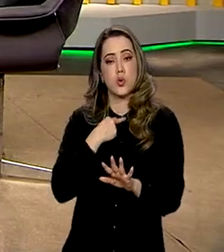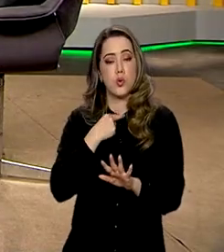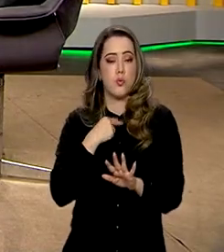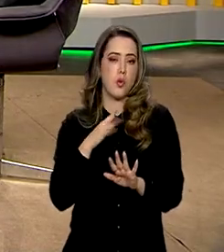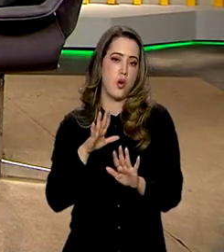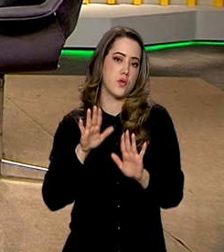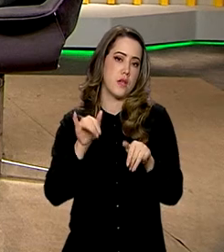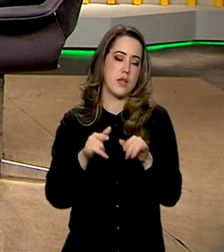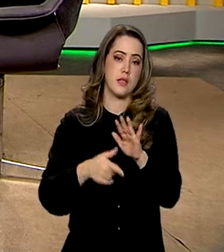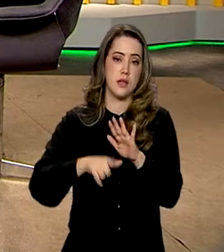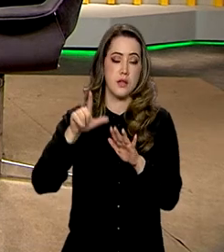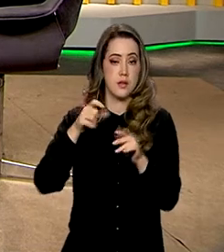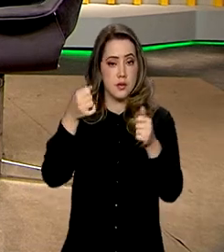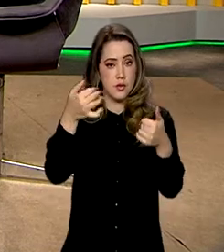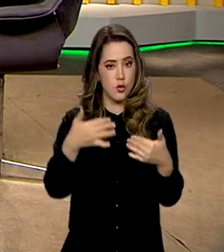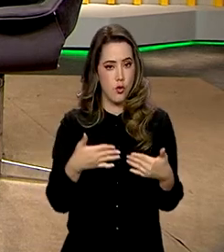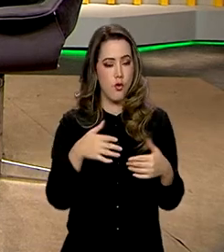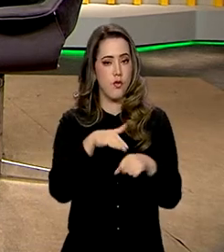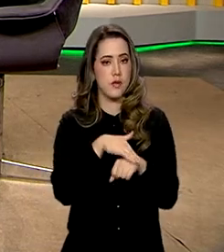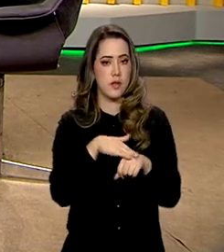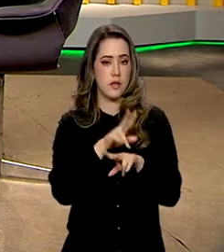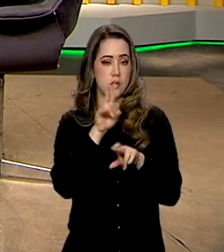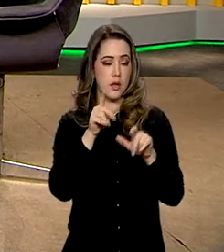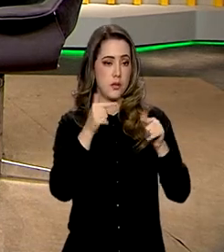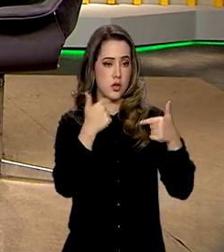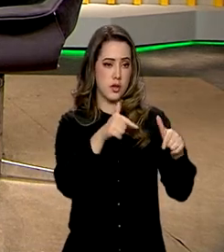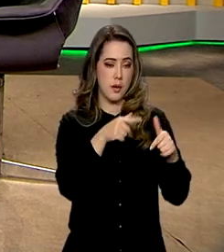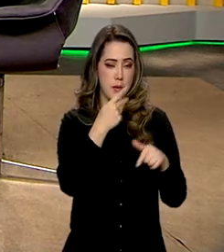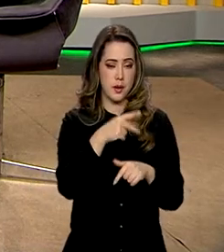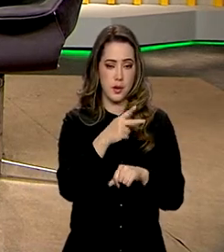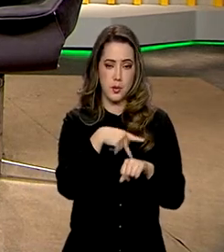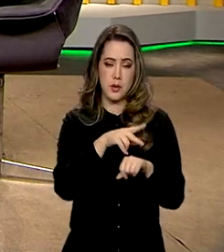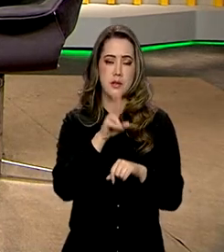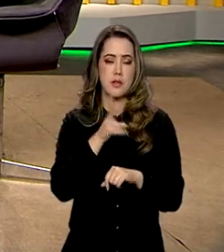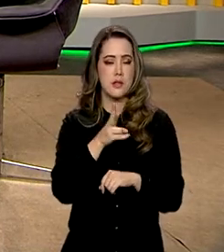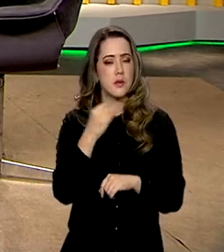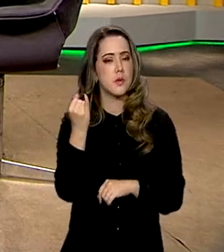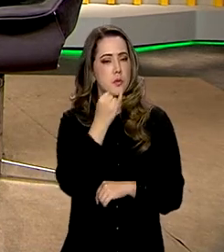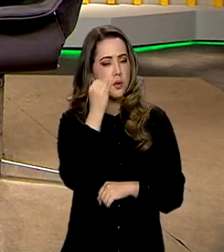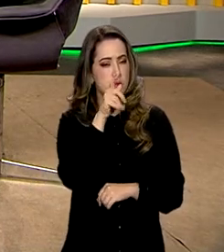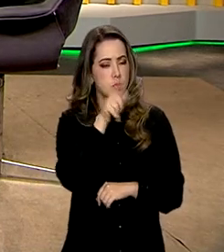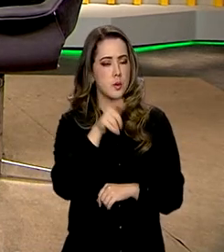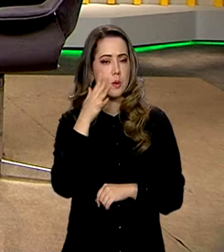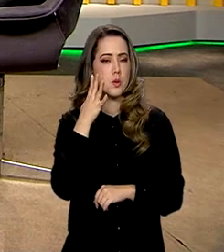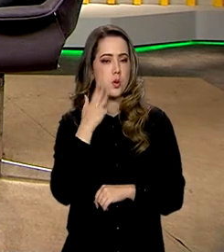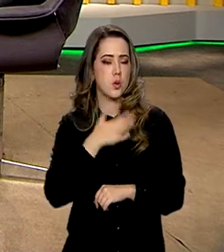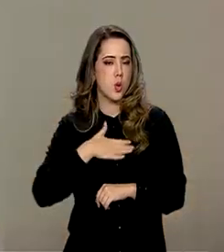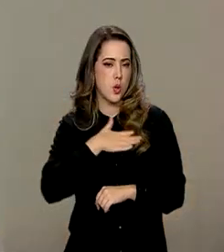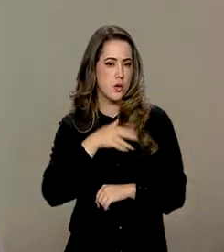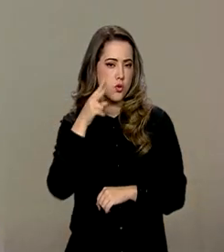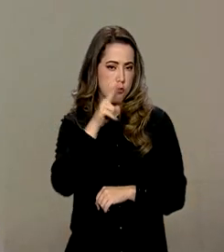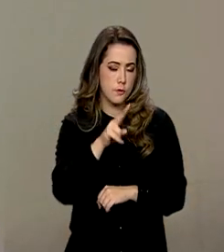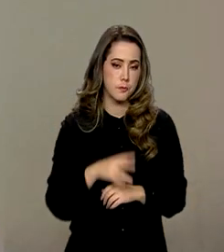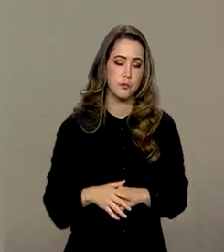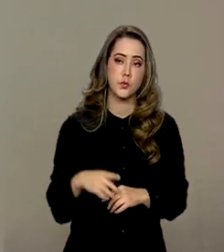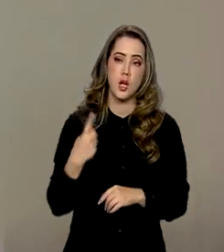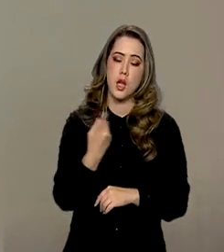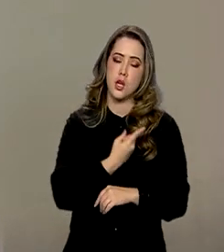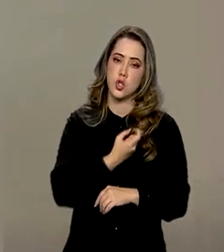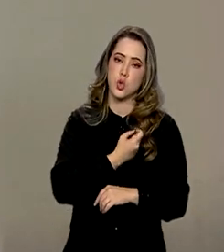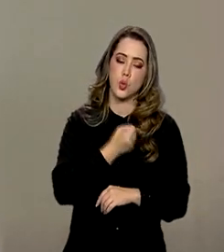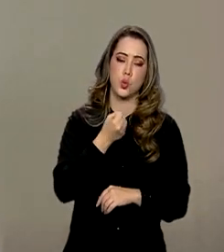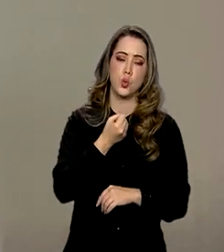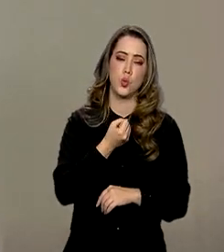sem comentar com a senhora a questão do emprego no país, que sempre é um assunto que interessa a todos. Nós tivemos aí os dados do